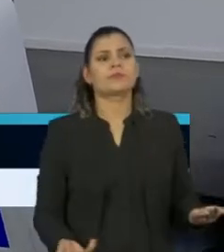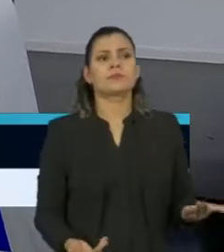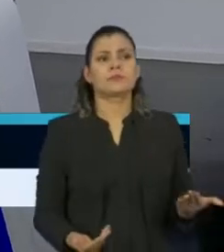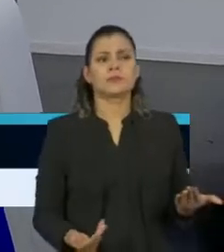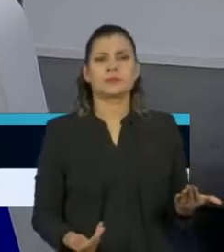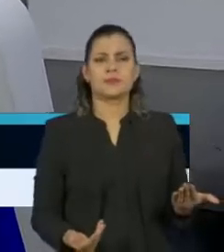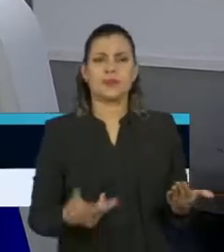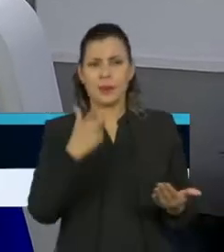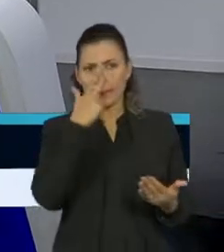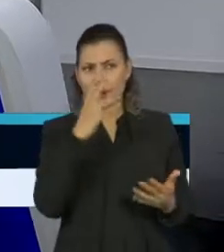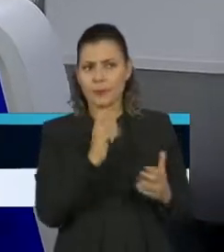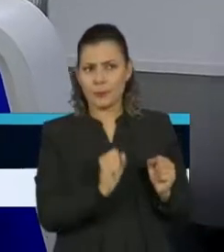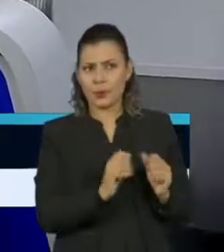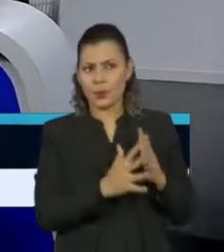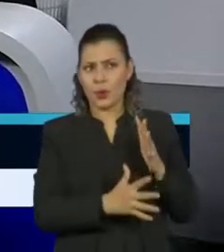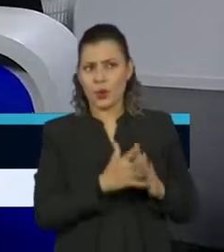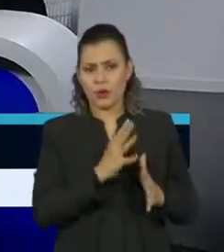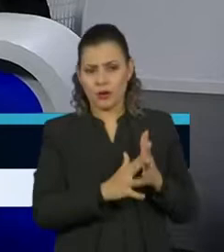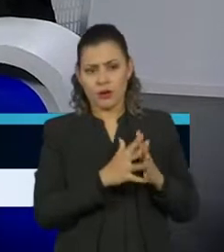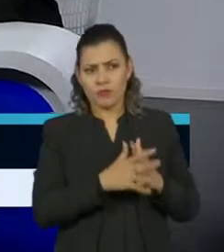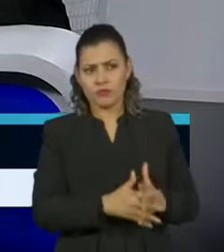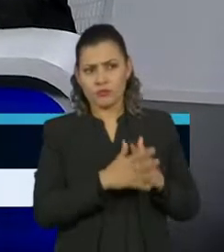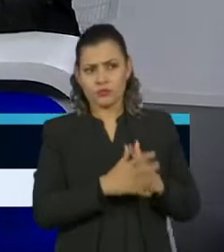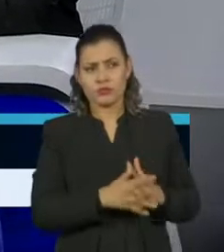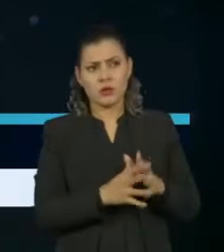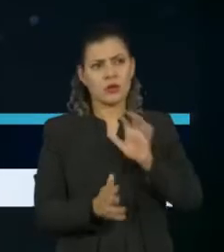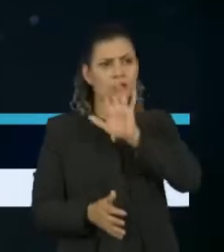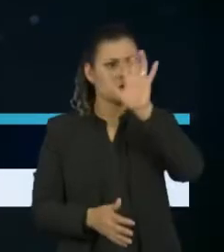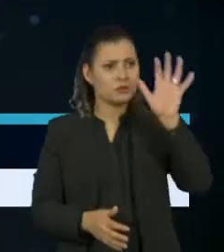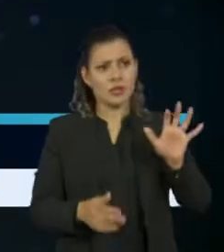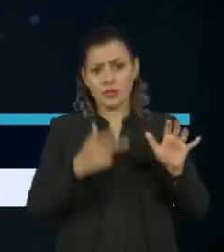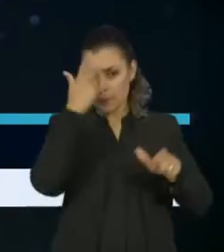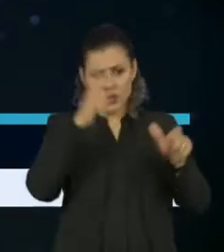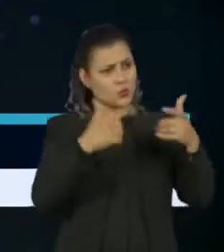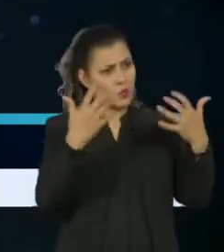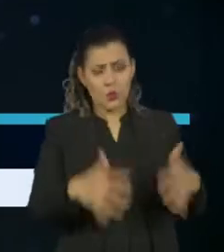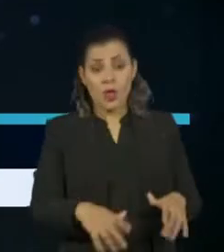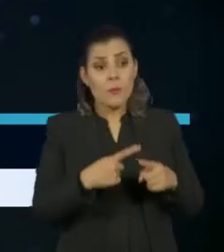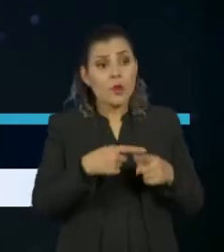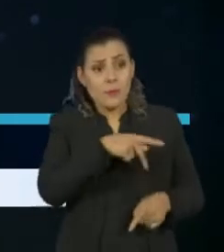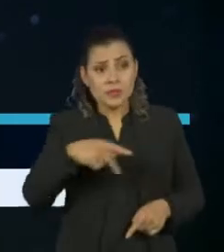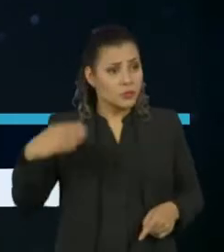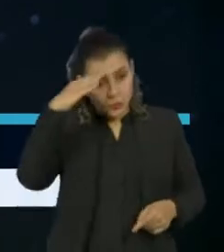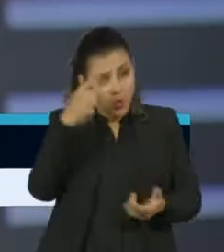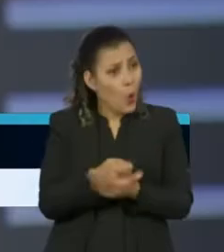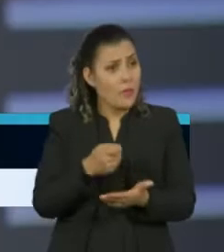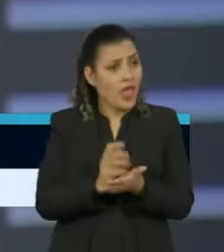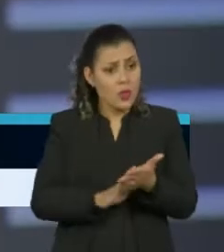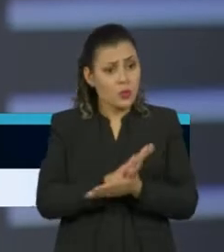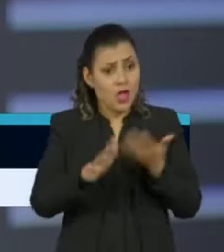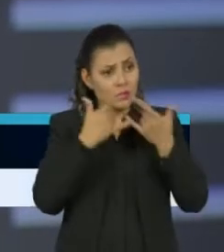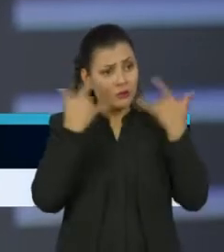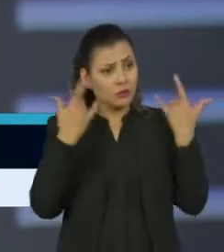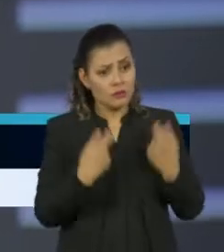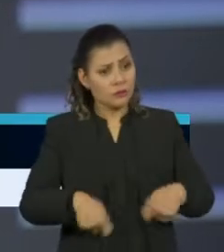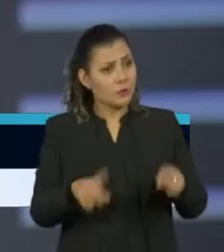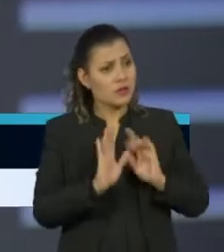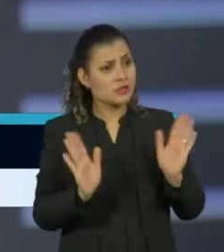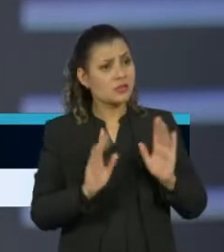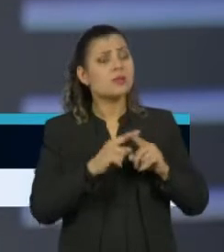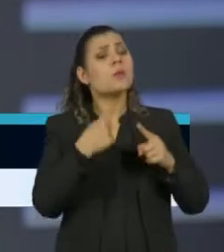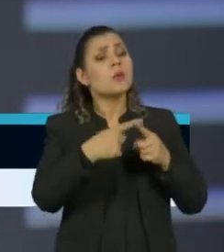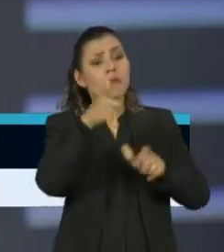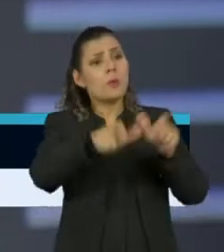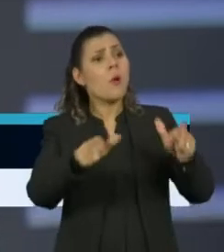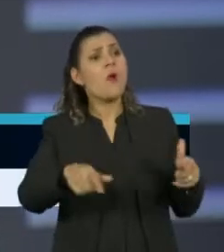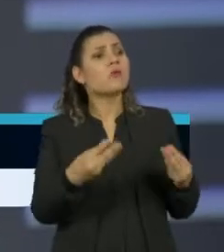Isso pode criar confusão nos Estados com as pessoas não querendo também usar máscara? Veja, que situação triste,